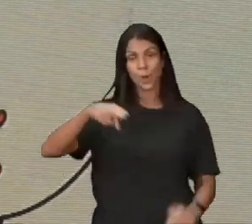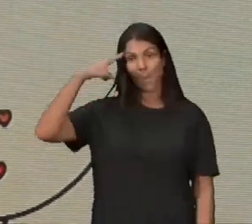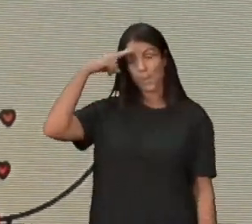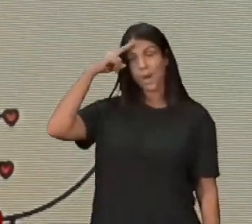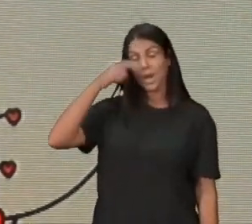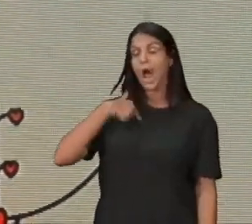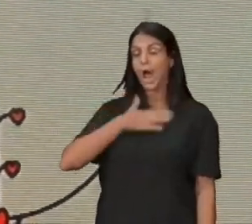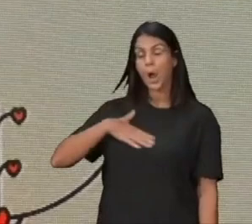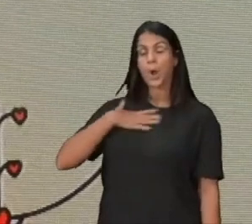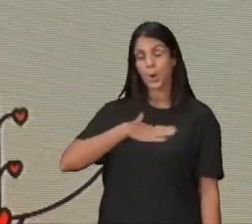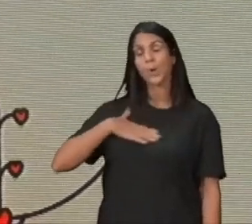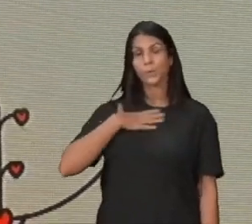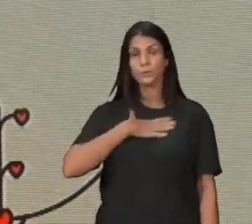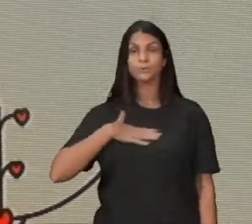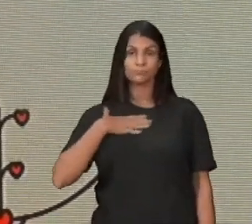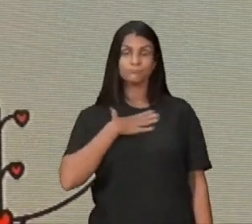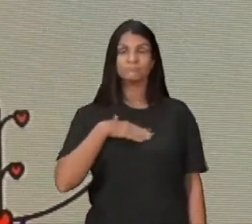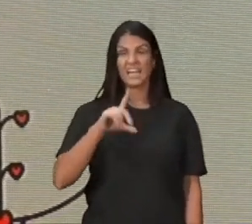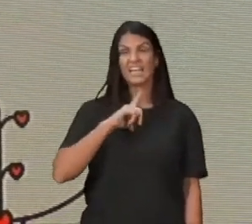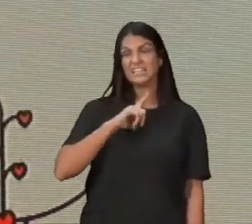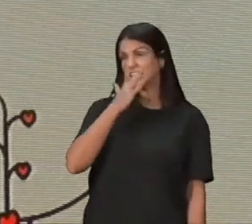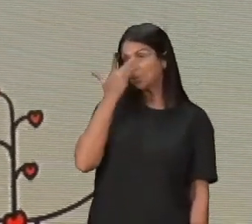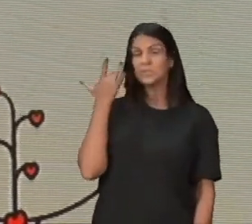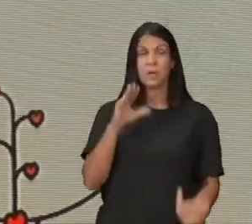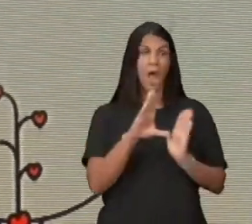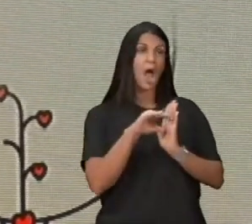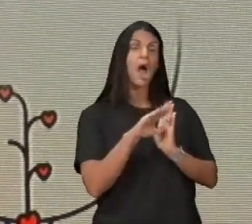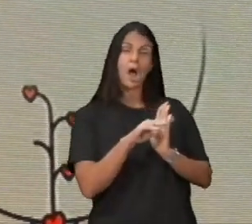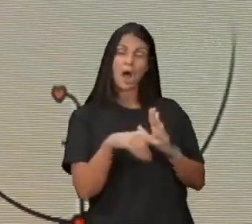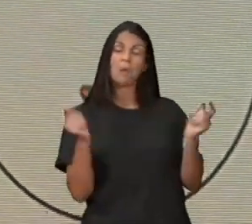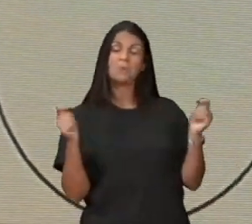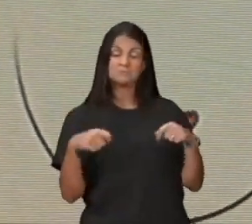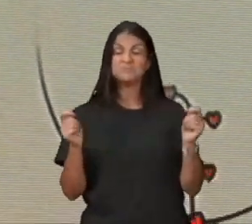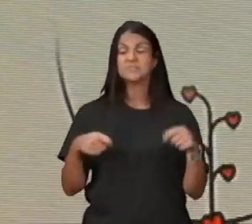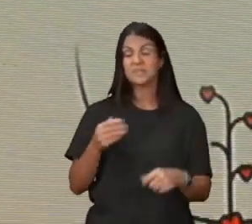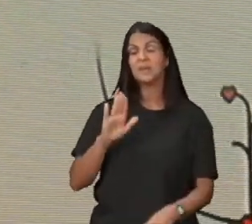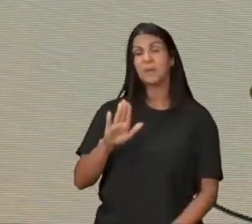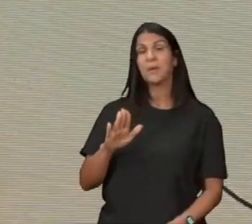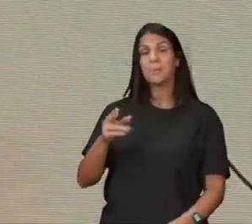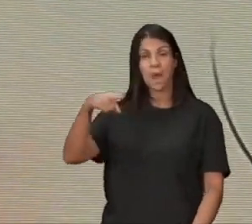policial corrupto, tem, mas tem gente corrupta em tudo, mas é uma carreira muito nobre, eu não gosto de falar mal,